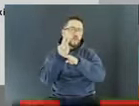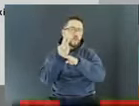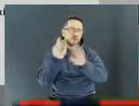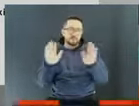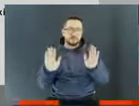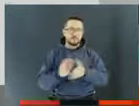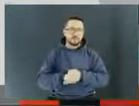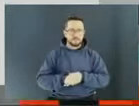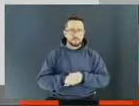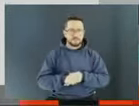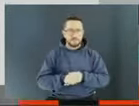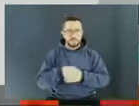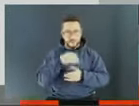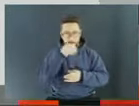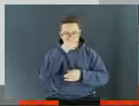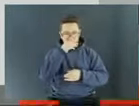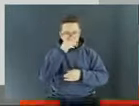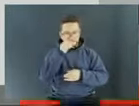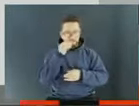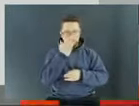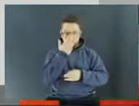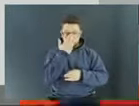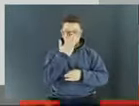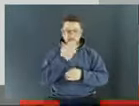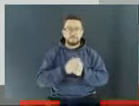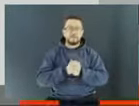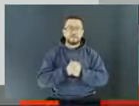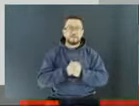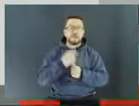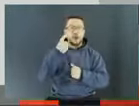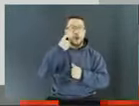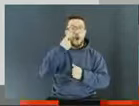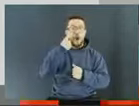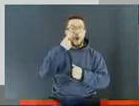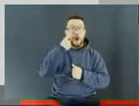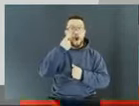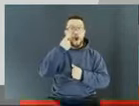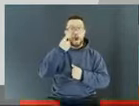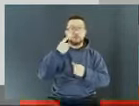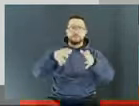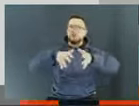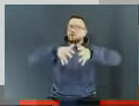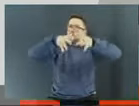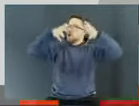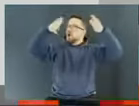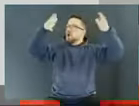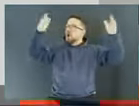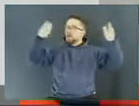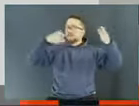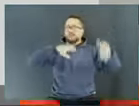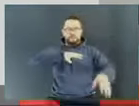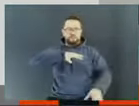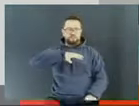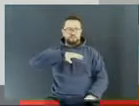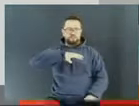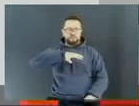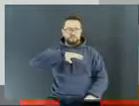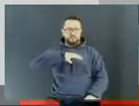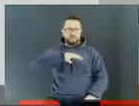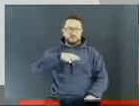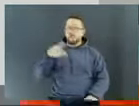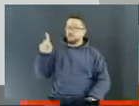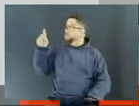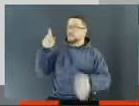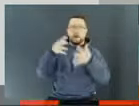aqui, eu quero mostrar só como nas grandes cidades aqui nos Estados Unidos, que hoje tem 58 mil unidades, e numa cidade como Manhattan,